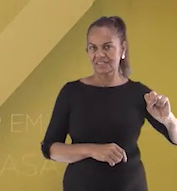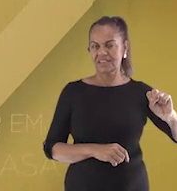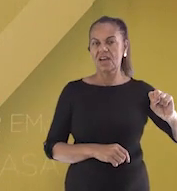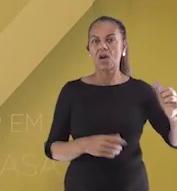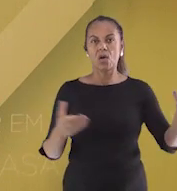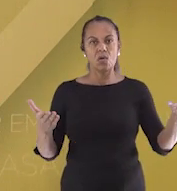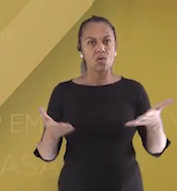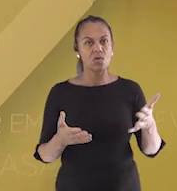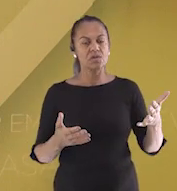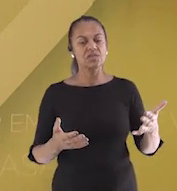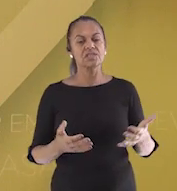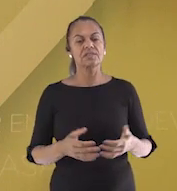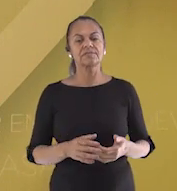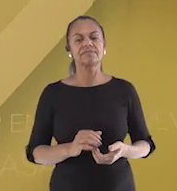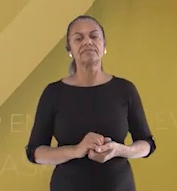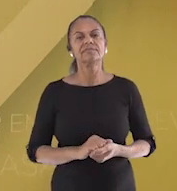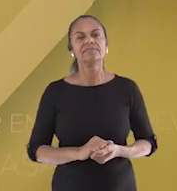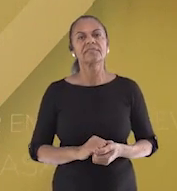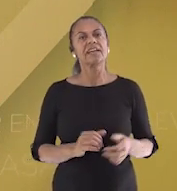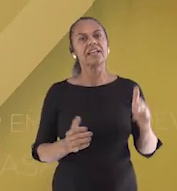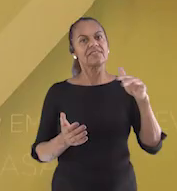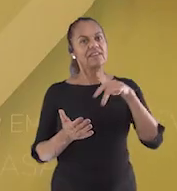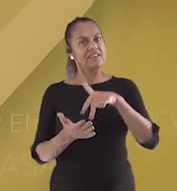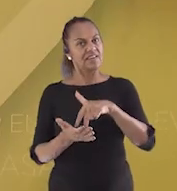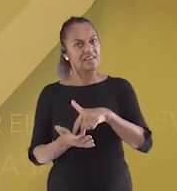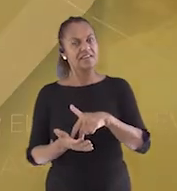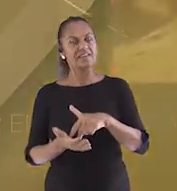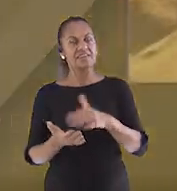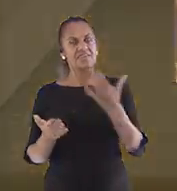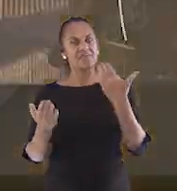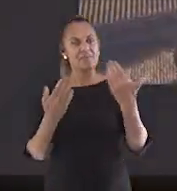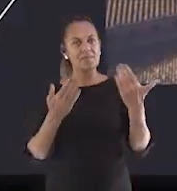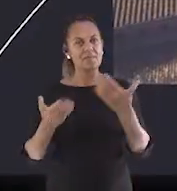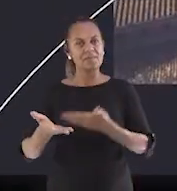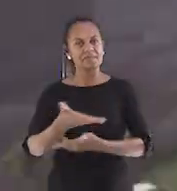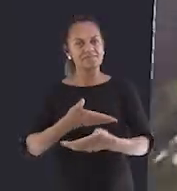Agora, vamos assistir a vinheta do Dever em Casa Games e já voltamos.